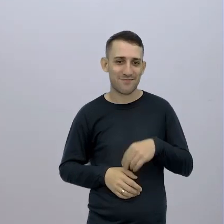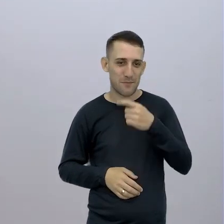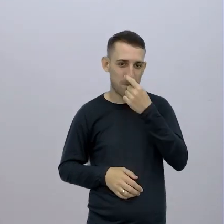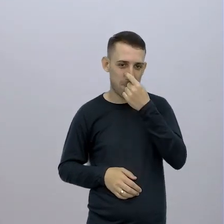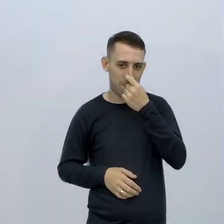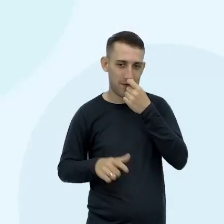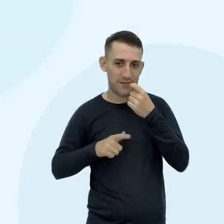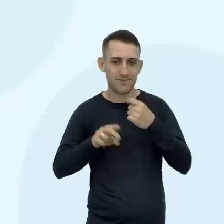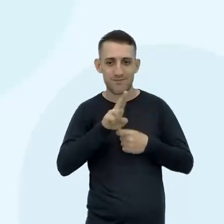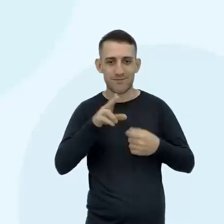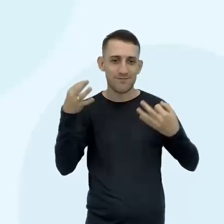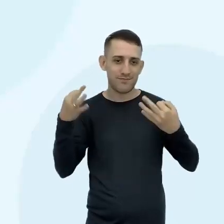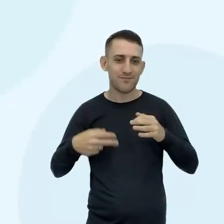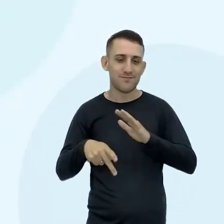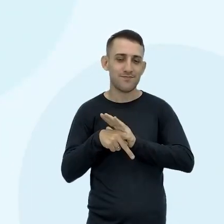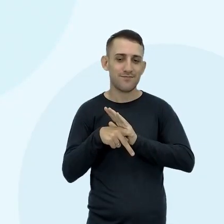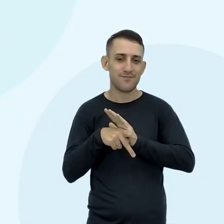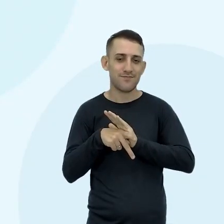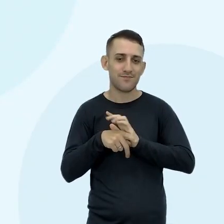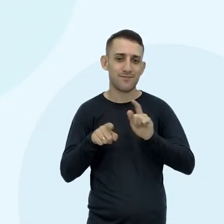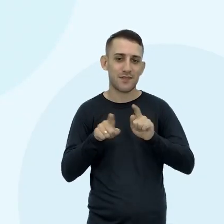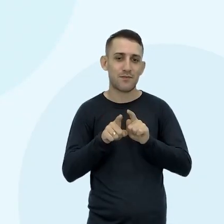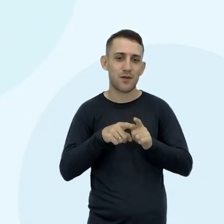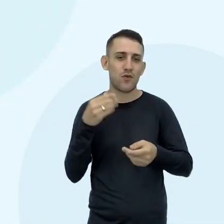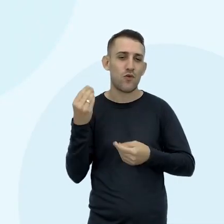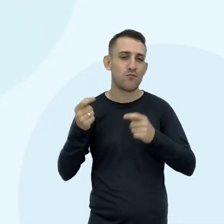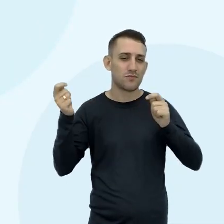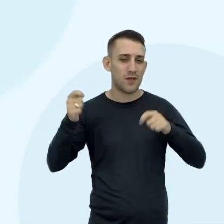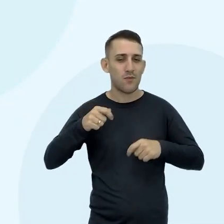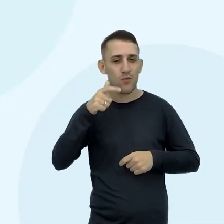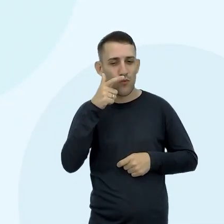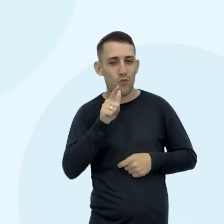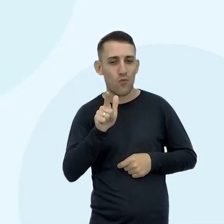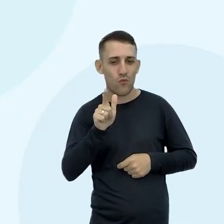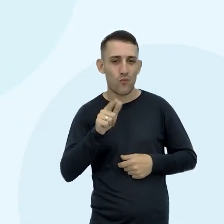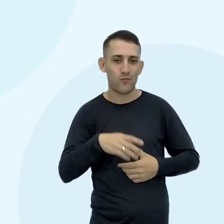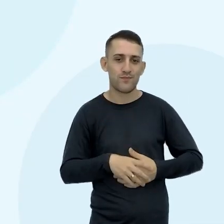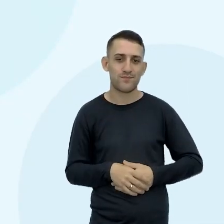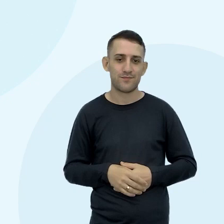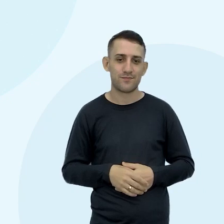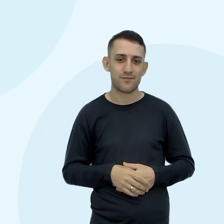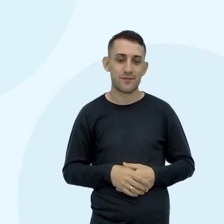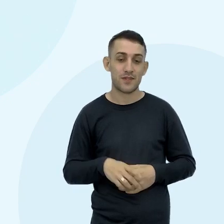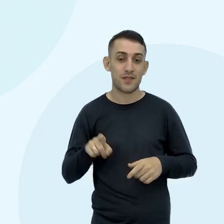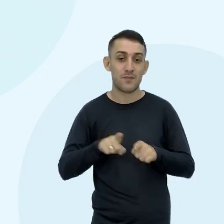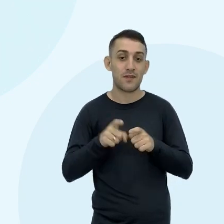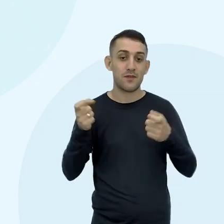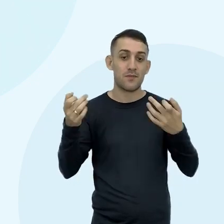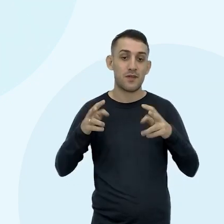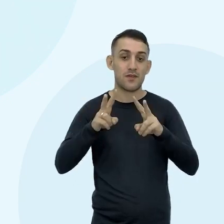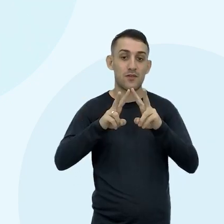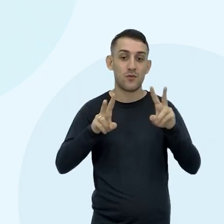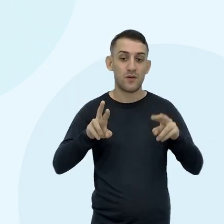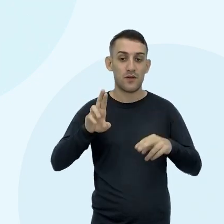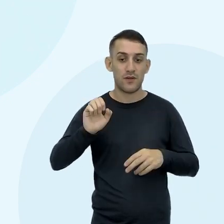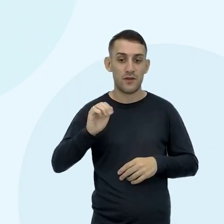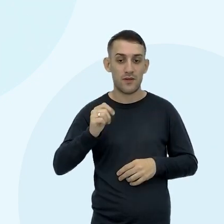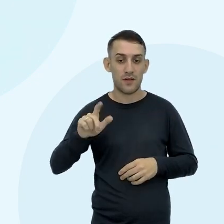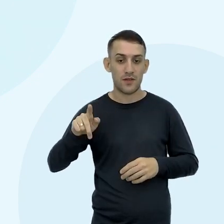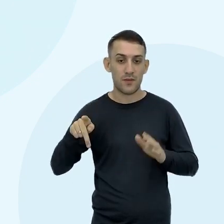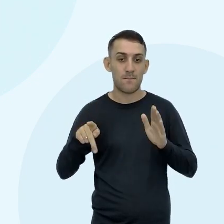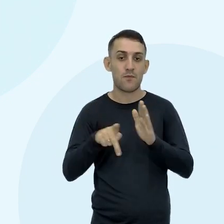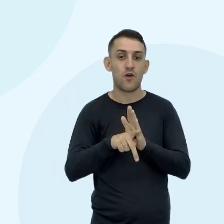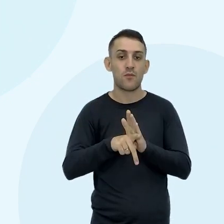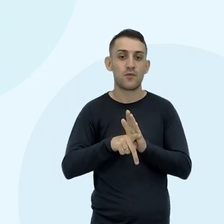galáxia Via láctea É um pouquinho Com o formato Da nossa galáxia No caso E comentei um pouquinho Das reações De fusão